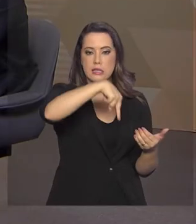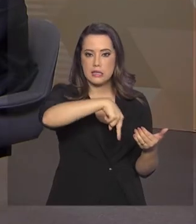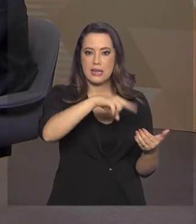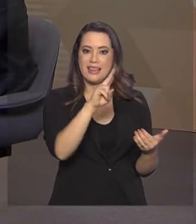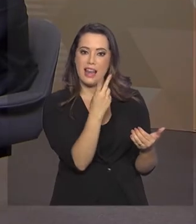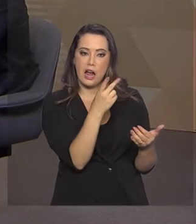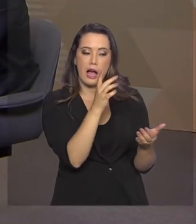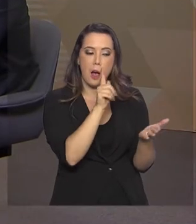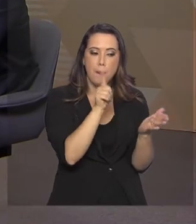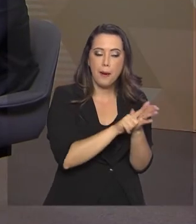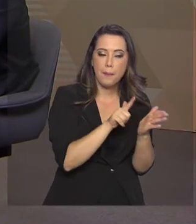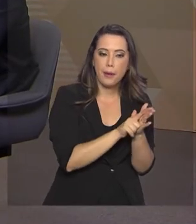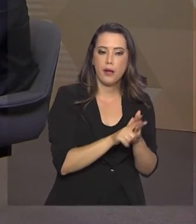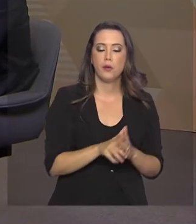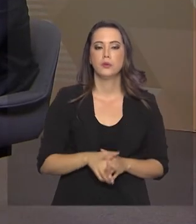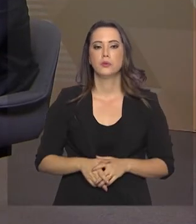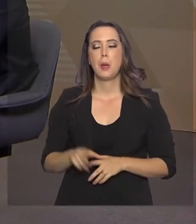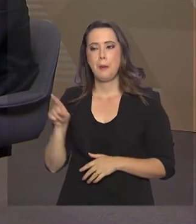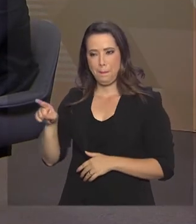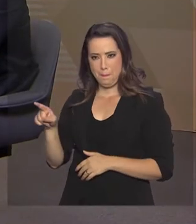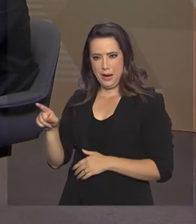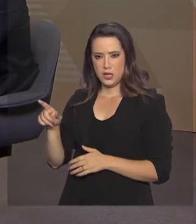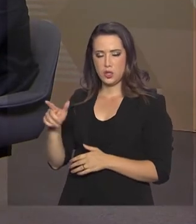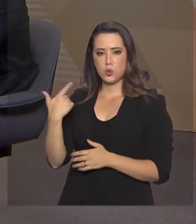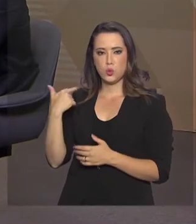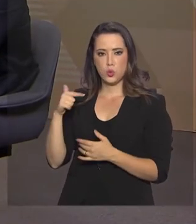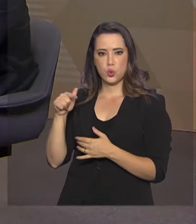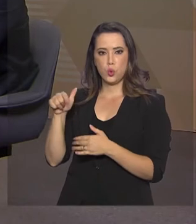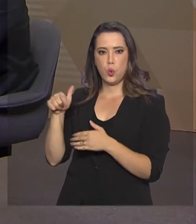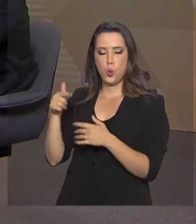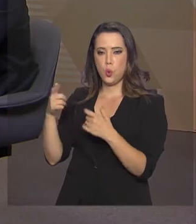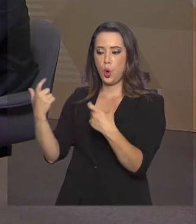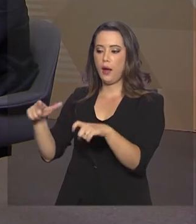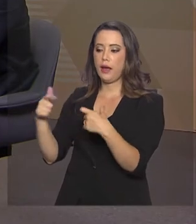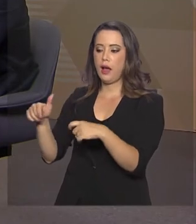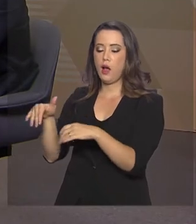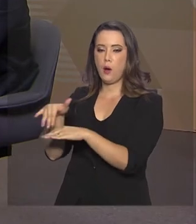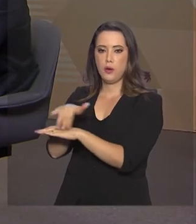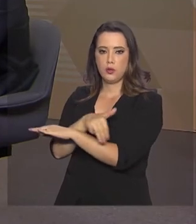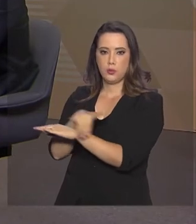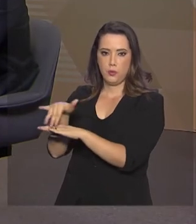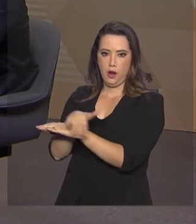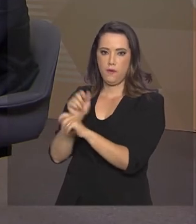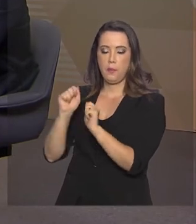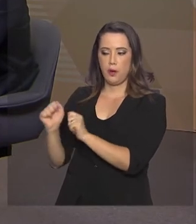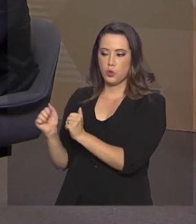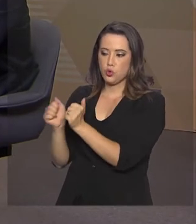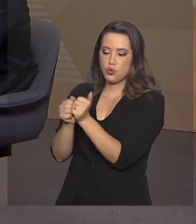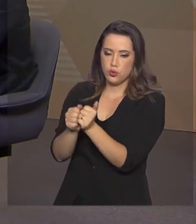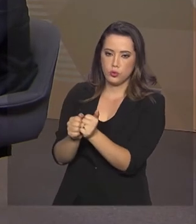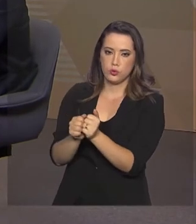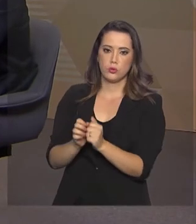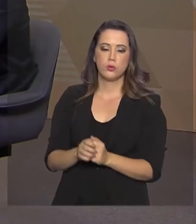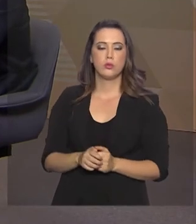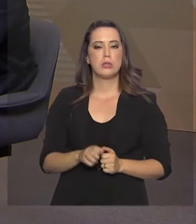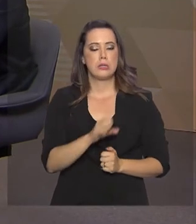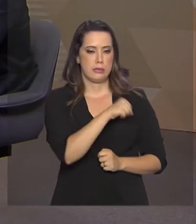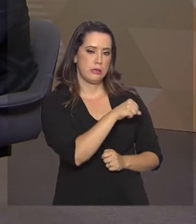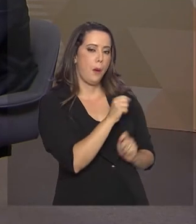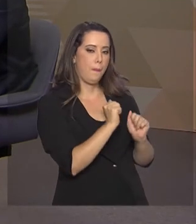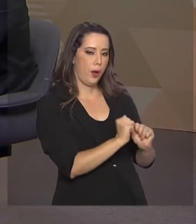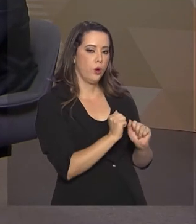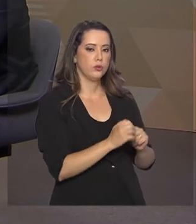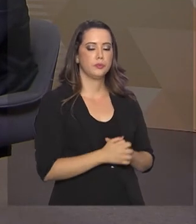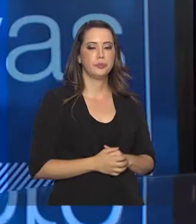cartão de confirmação da prova pode ser impresso e levar? Sim, sim. Apenas esse? É, o cartão de provas, sim. Esse, sim.